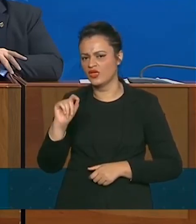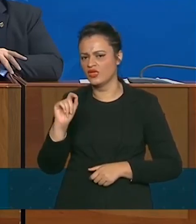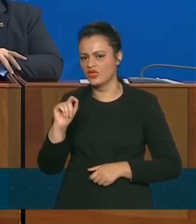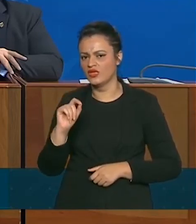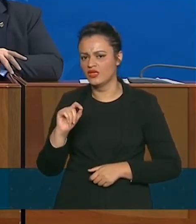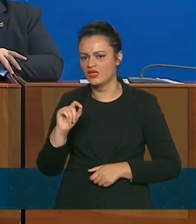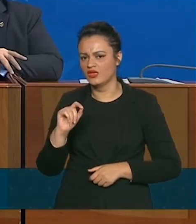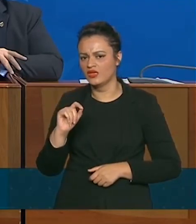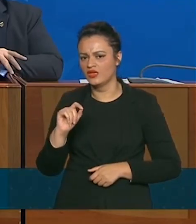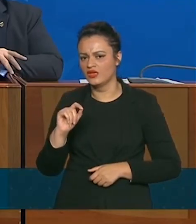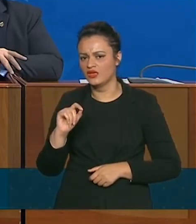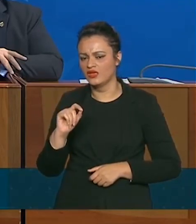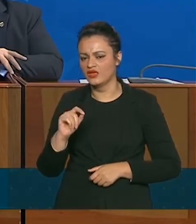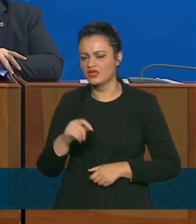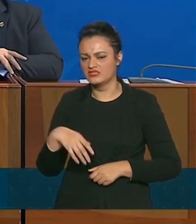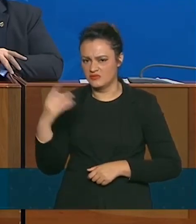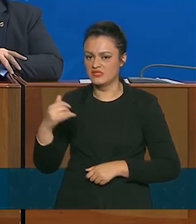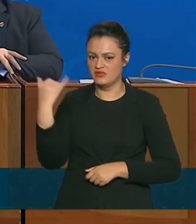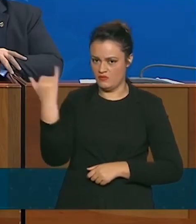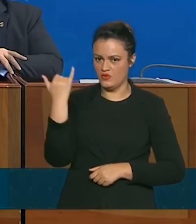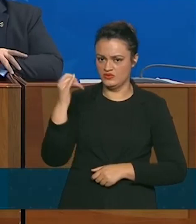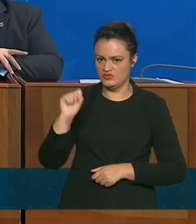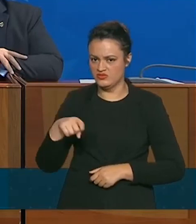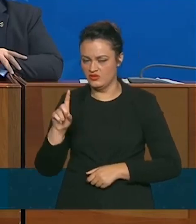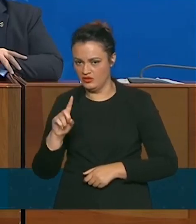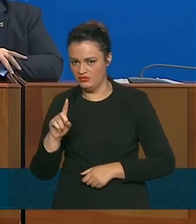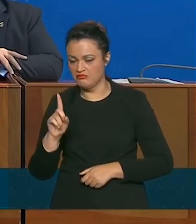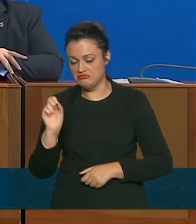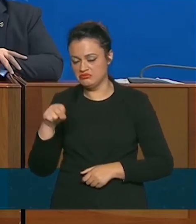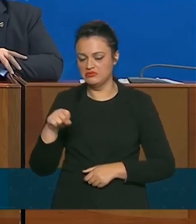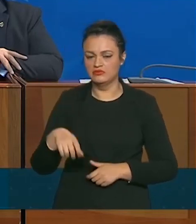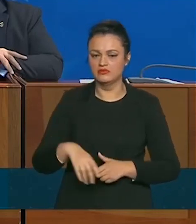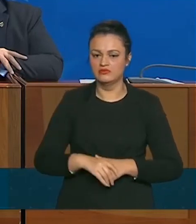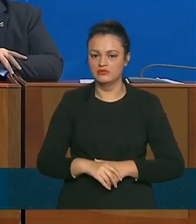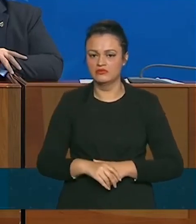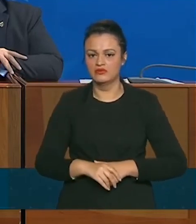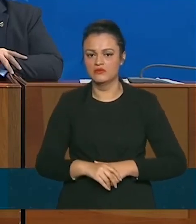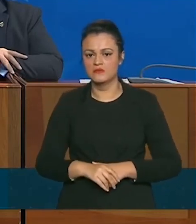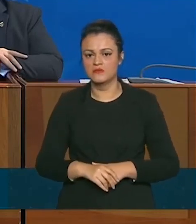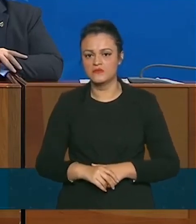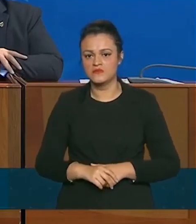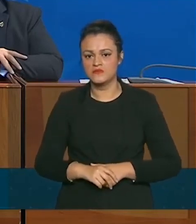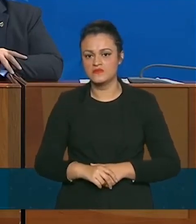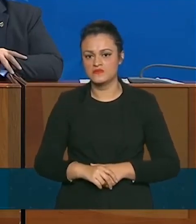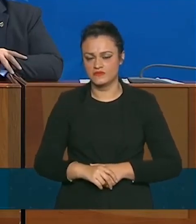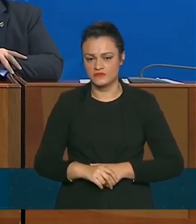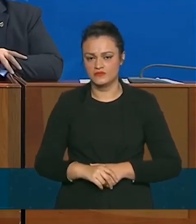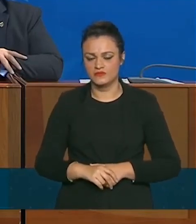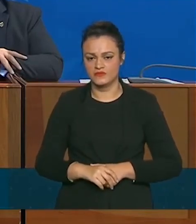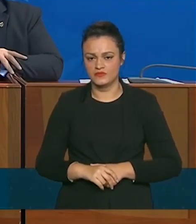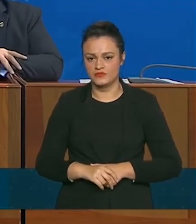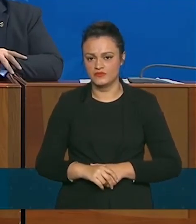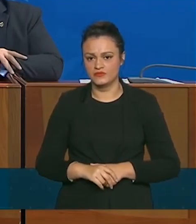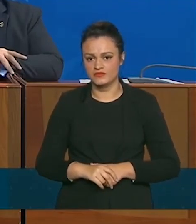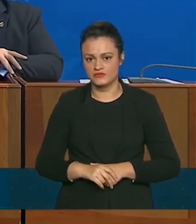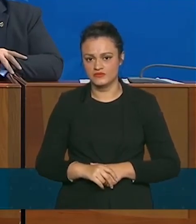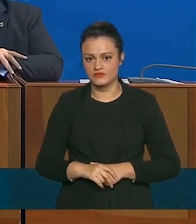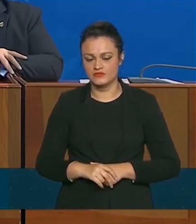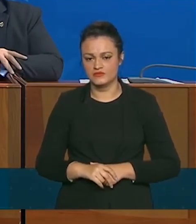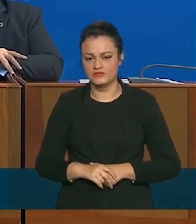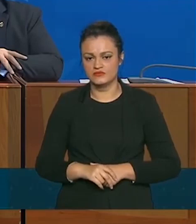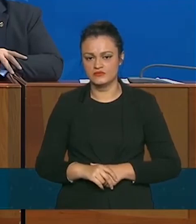definição de essenciais, sim. Mas o senhor é importante antes do Ministério da Saúde ajudar a participar desse